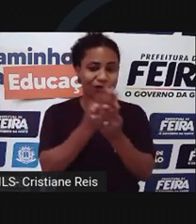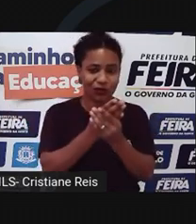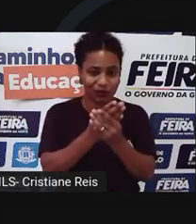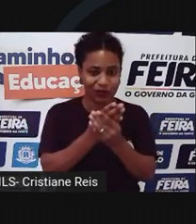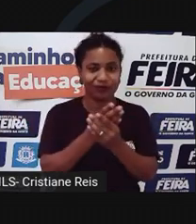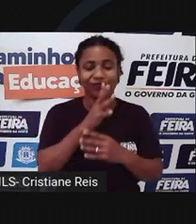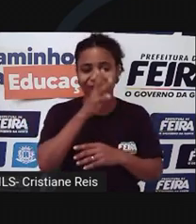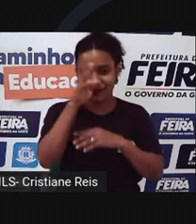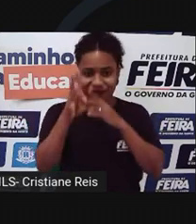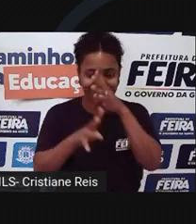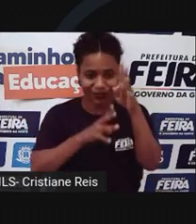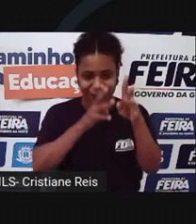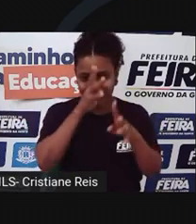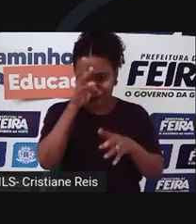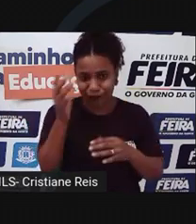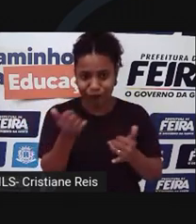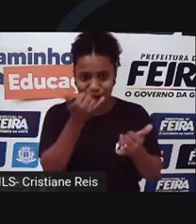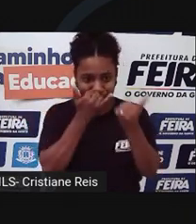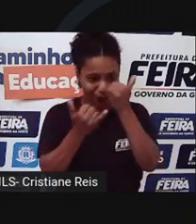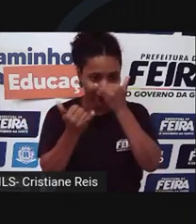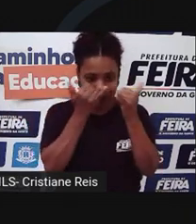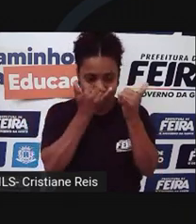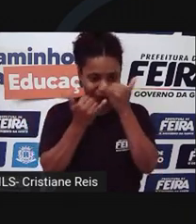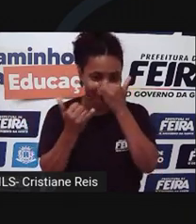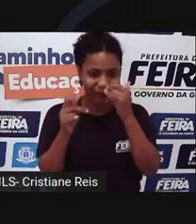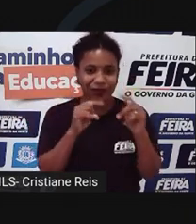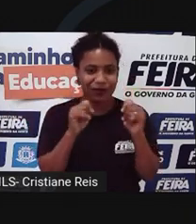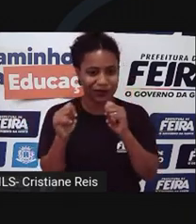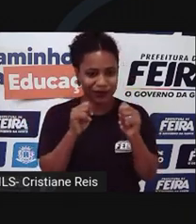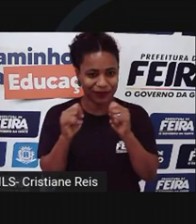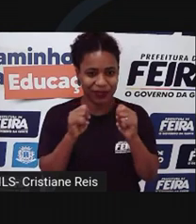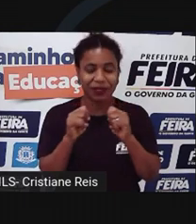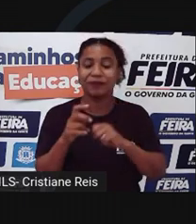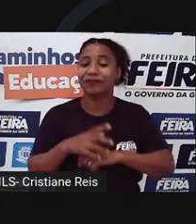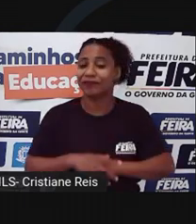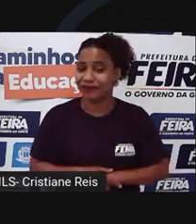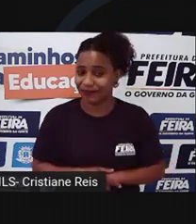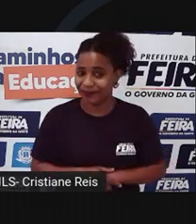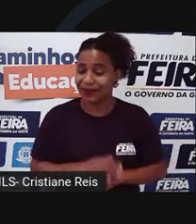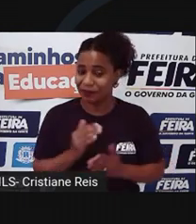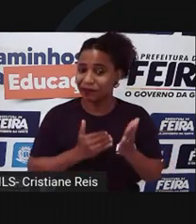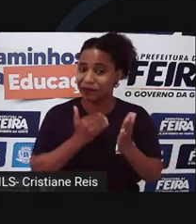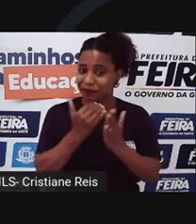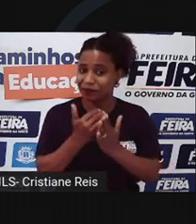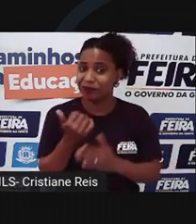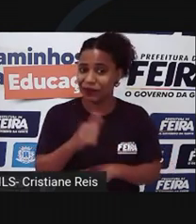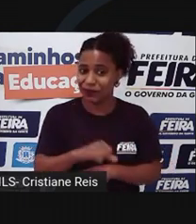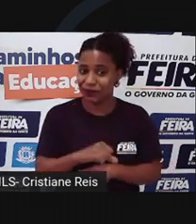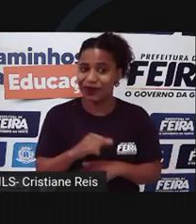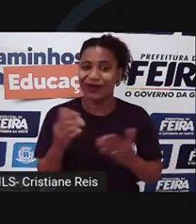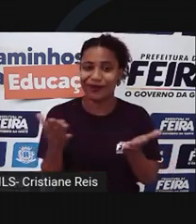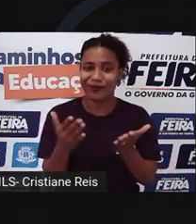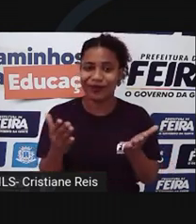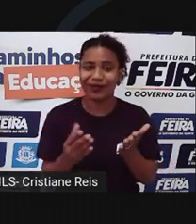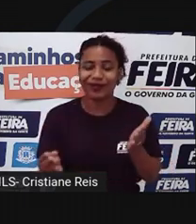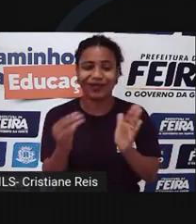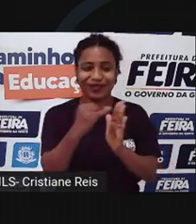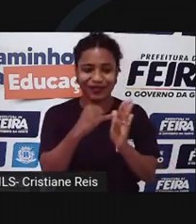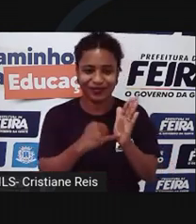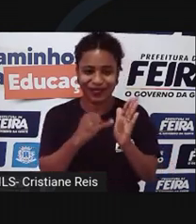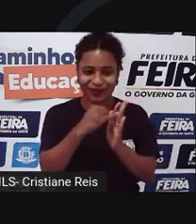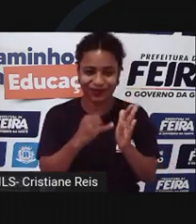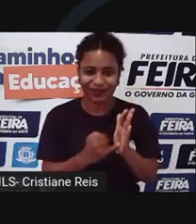invasão é resultar prejuízo econômico. Com isso, finalizo mais um vídeo. Aproveite para se inscrever no canal e ativar as